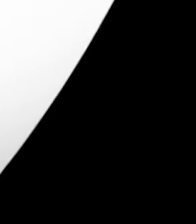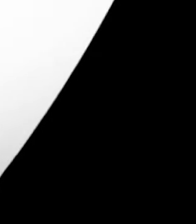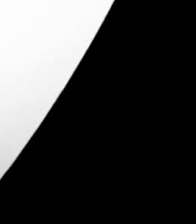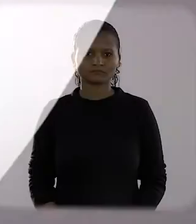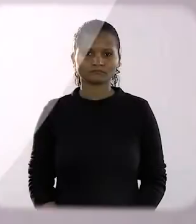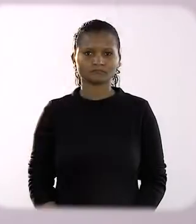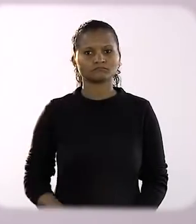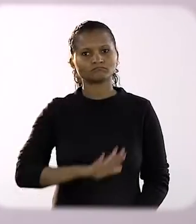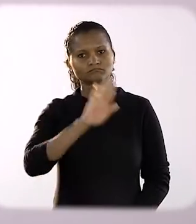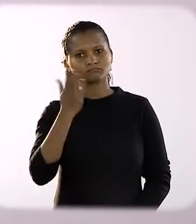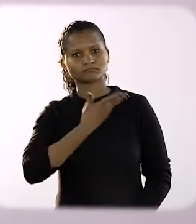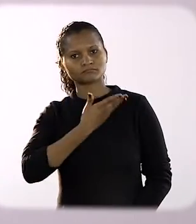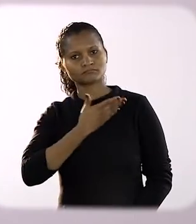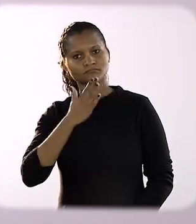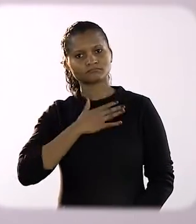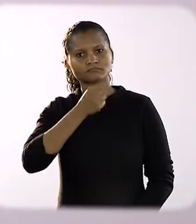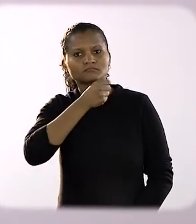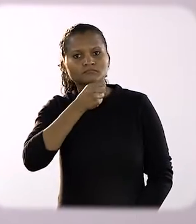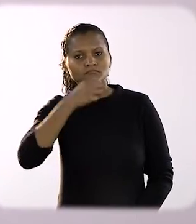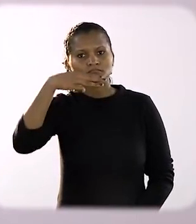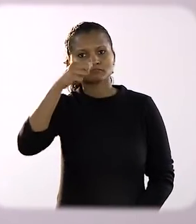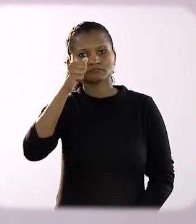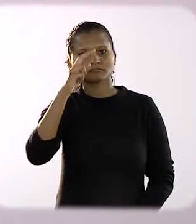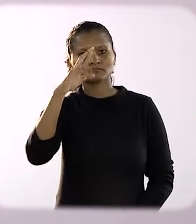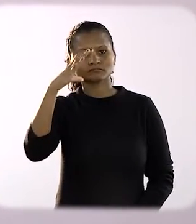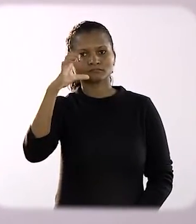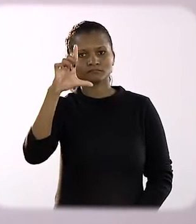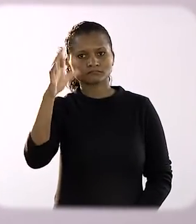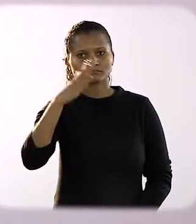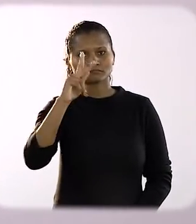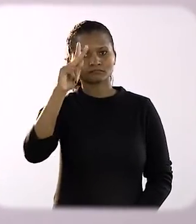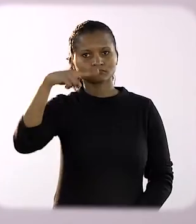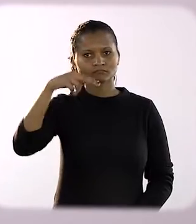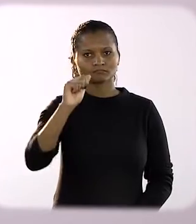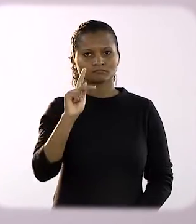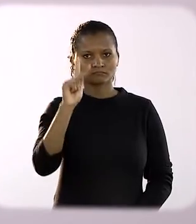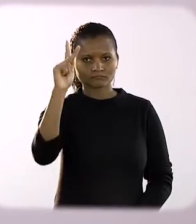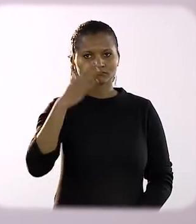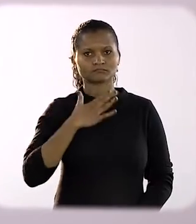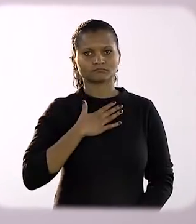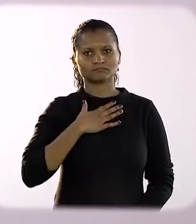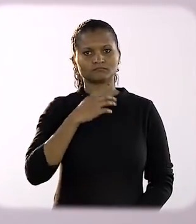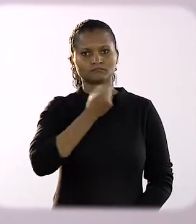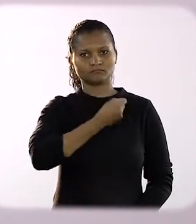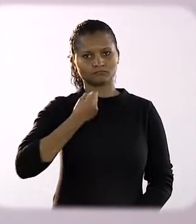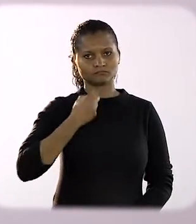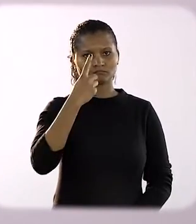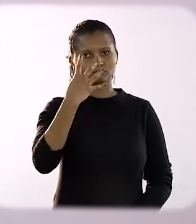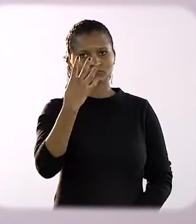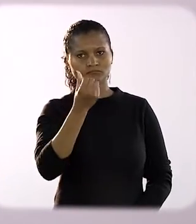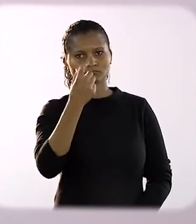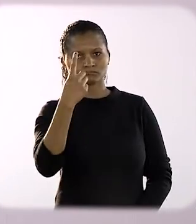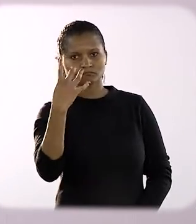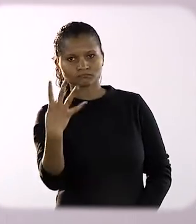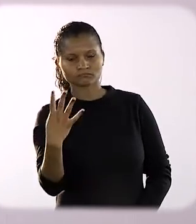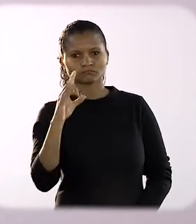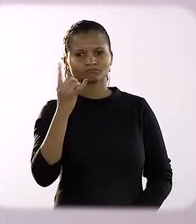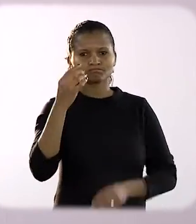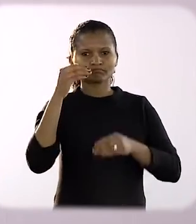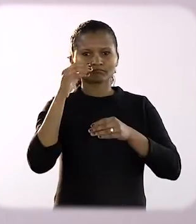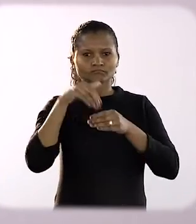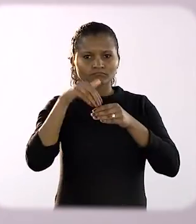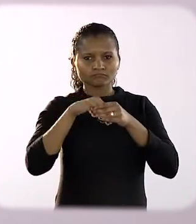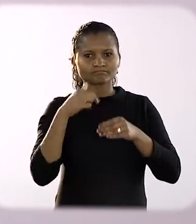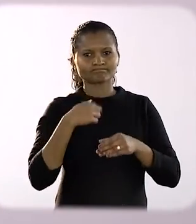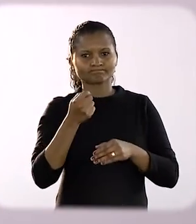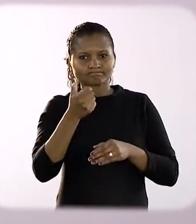Olá amigos, sou o cantor Marcel Kinnak, concorro com o número 14614. Na última eleição eu quase cheguei